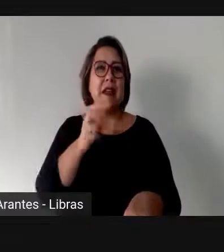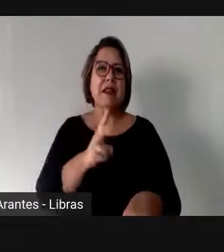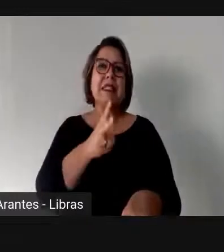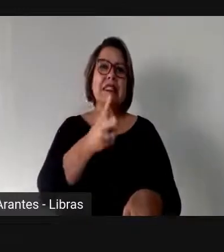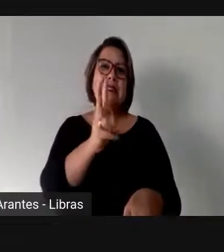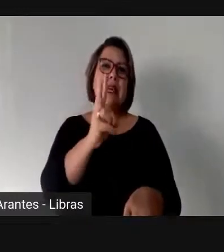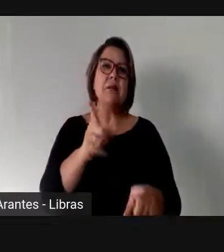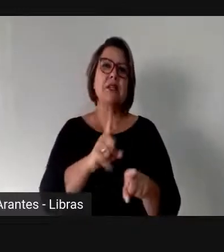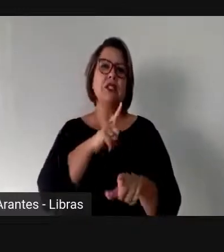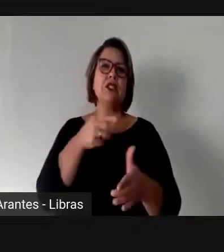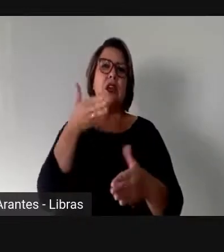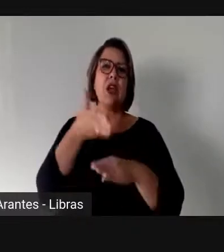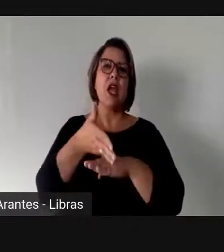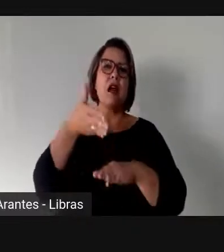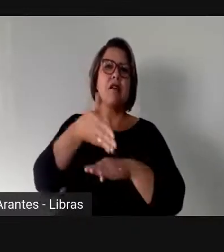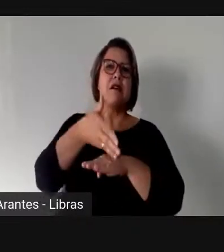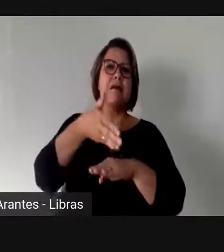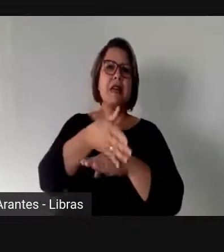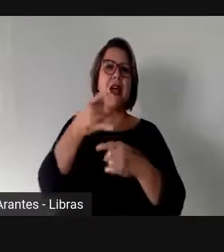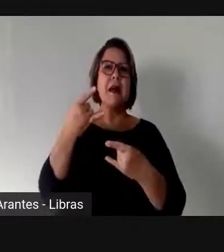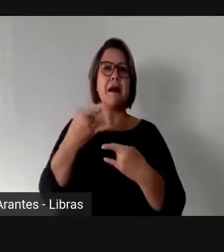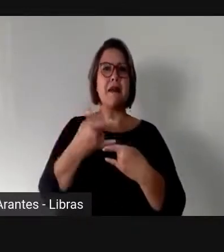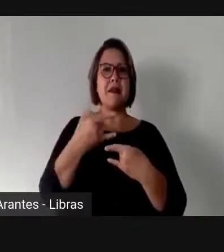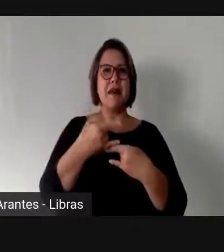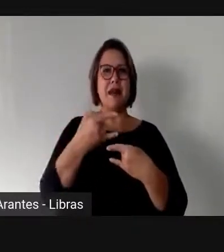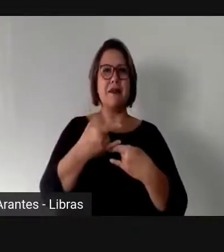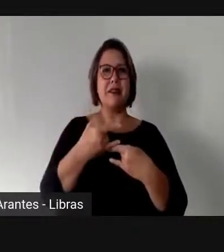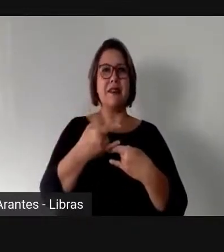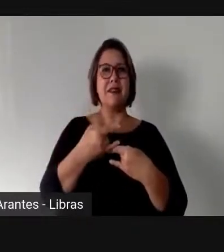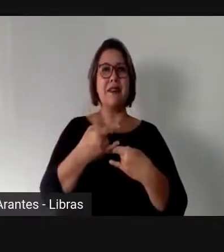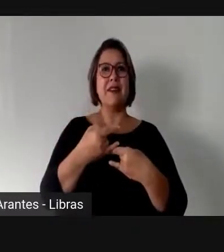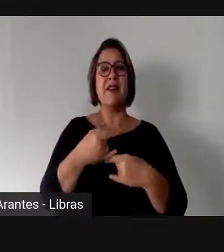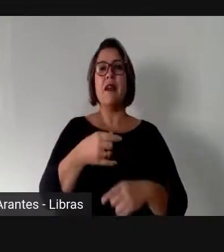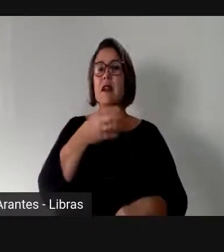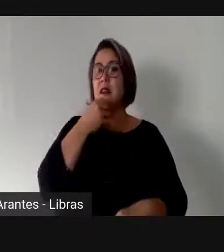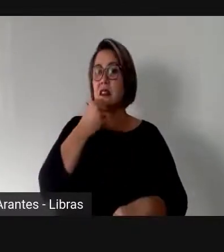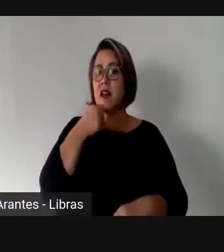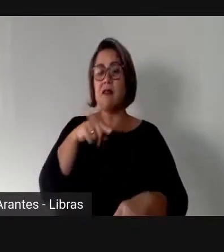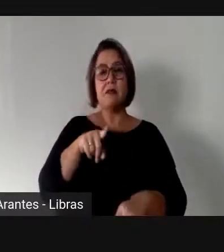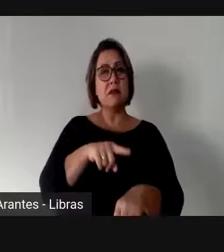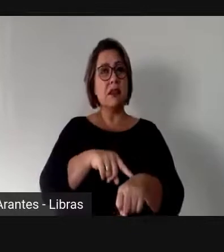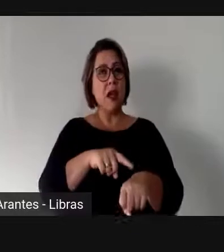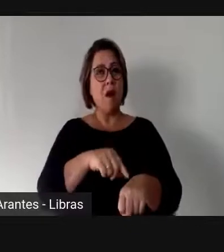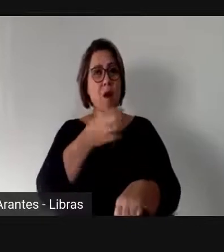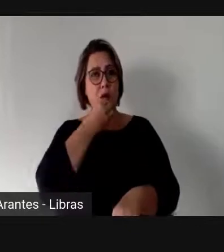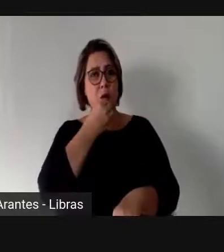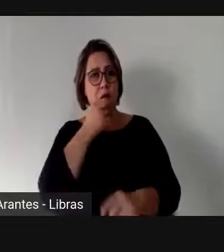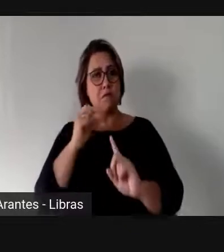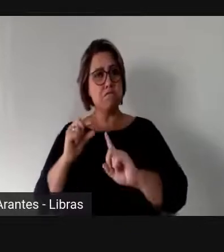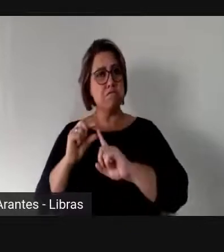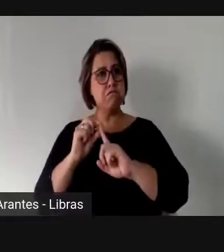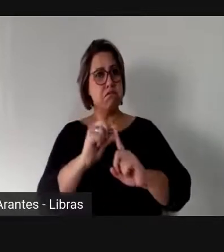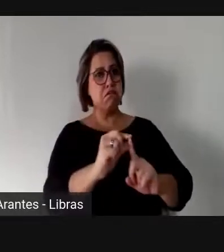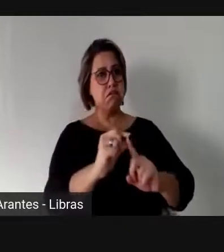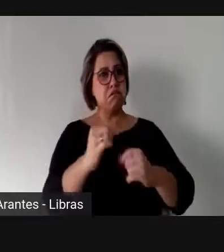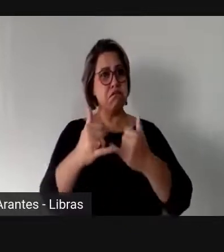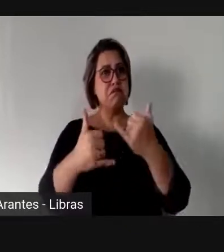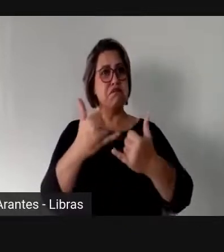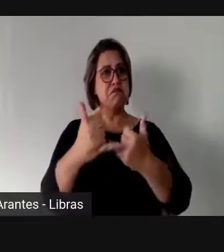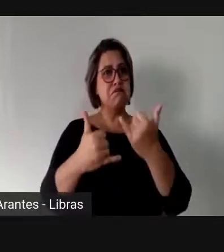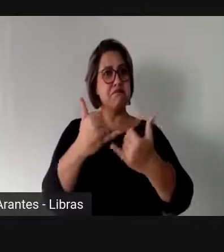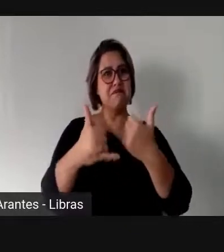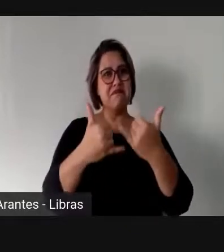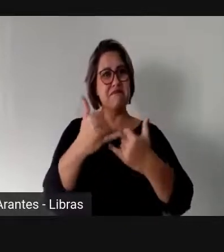proposta que vocês estão fazendo. E numa brincadeira, numa brincadeira que se estabelece muitas vezes do